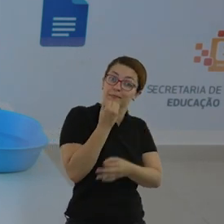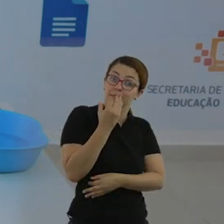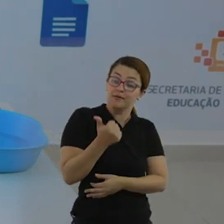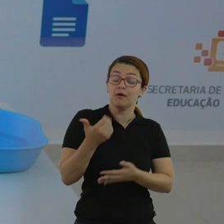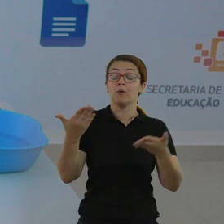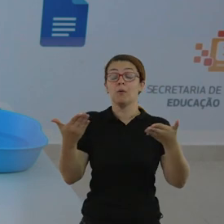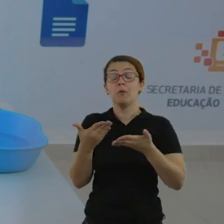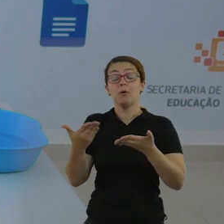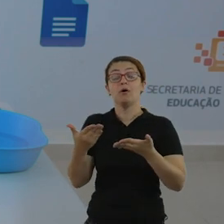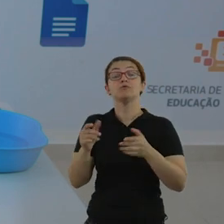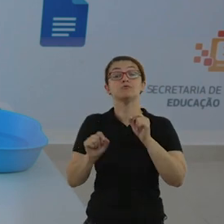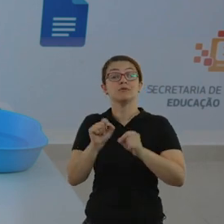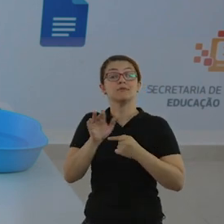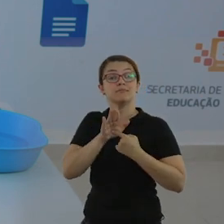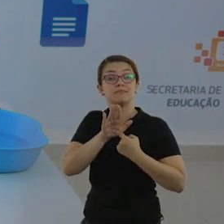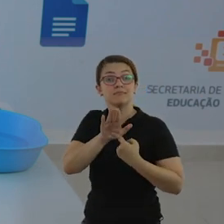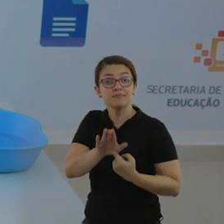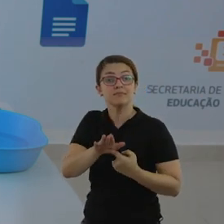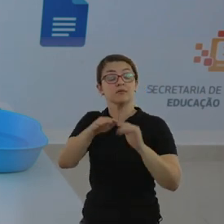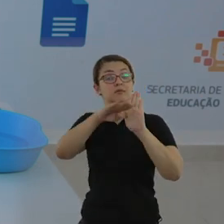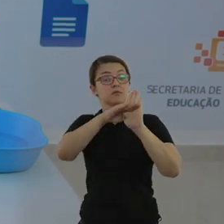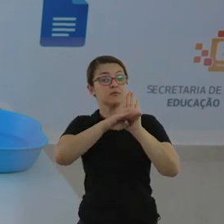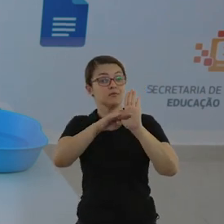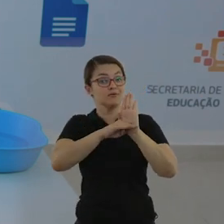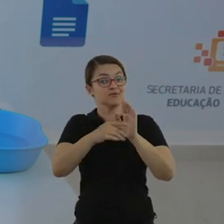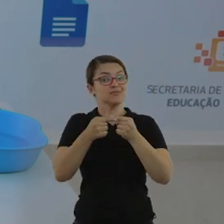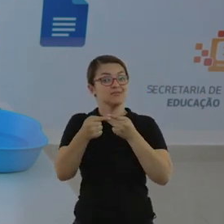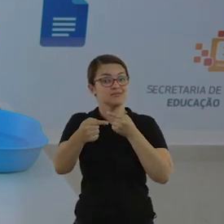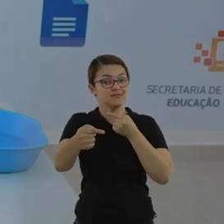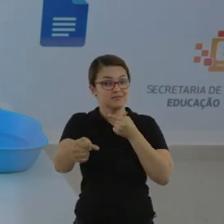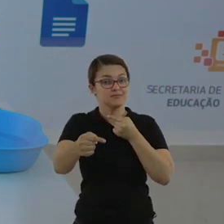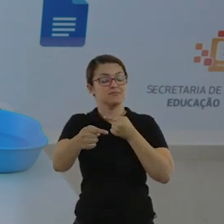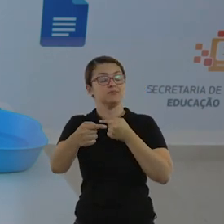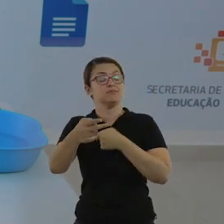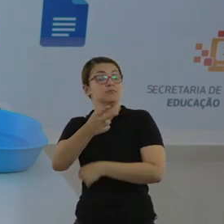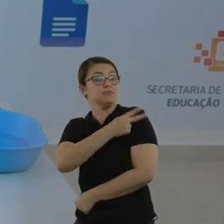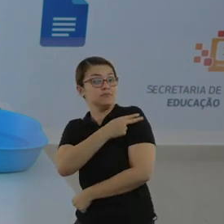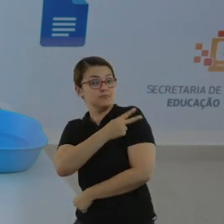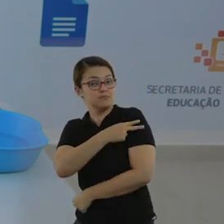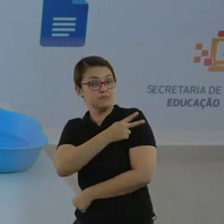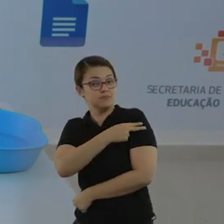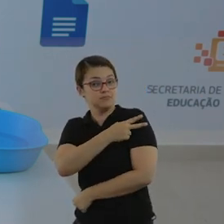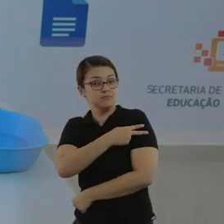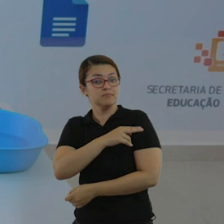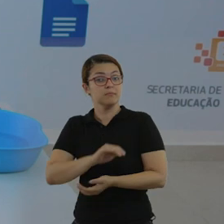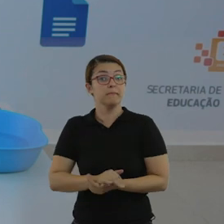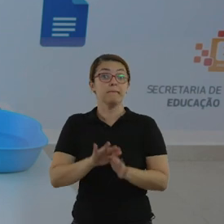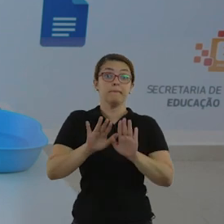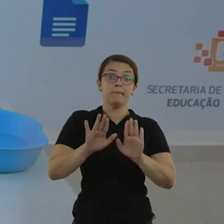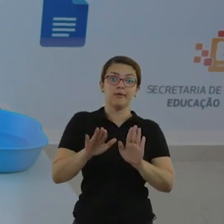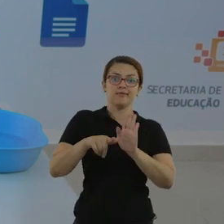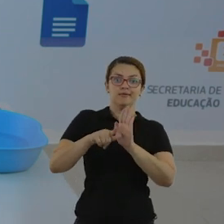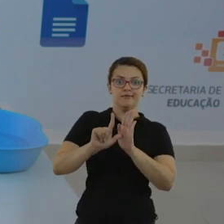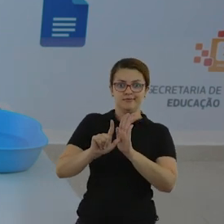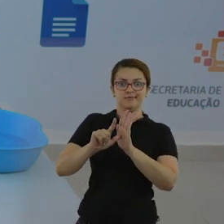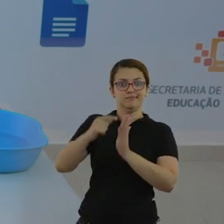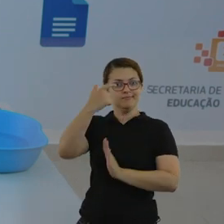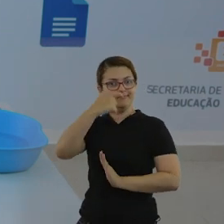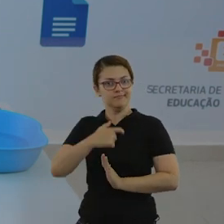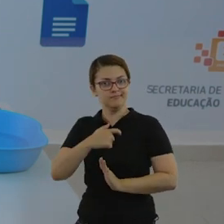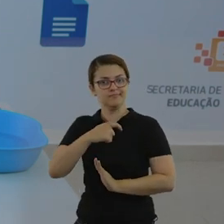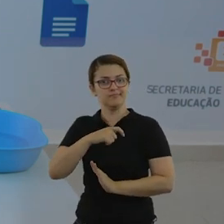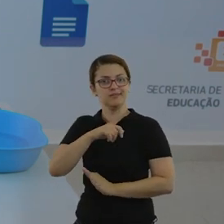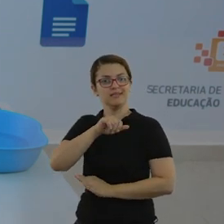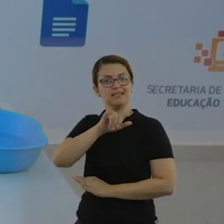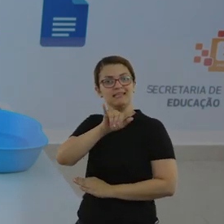Hoje estou aqui para apresentar a rotina semanal para o segundo ano do ensino fundamental, mas antes vou me apresentar. Meu